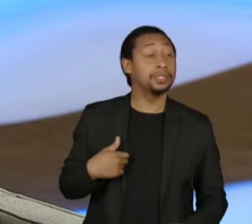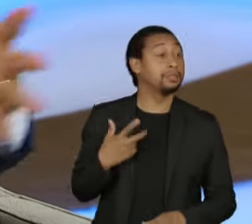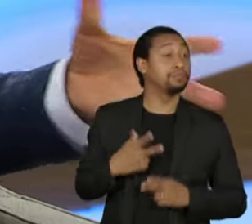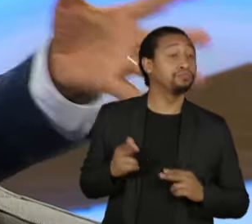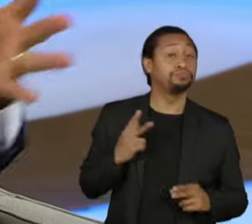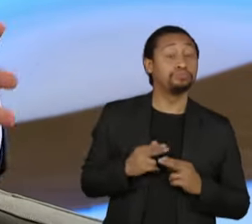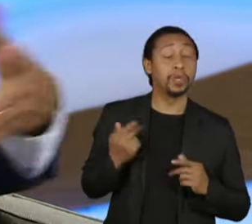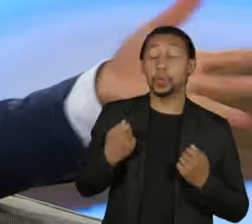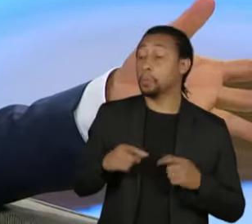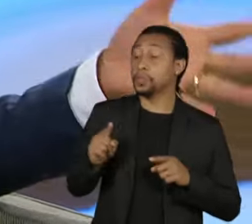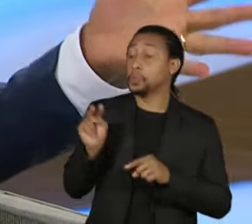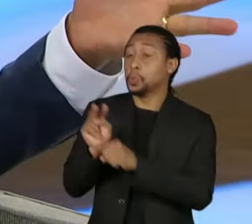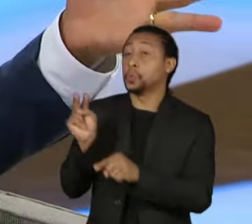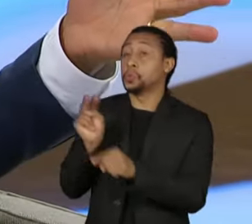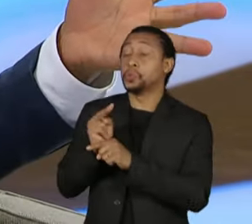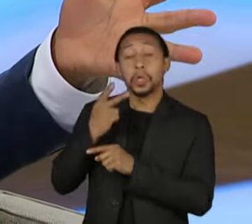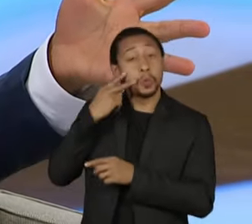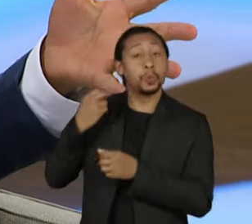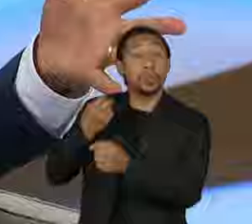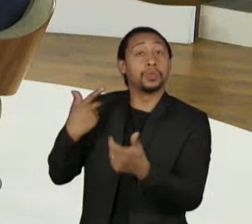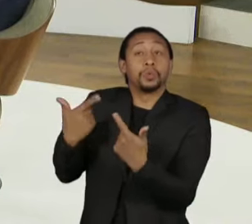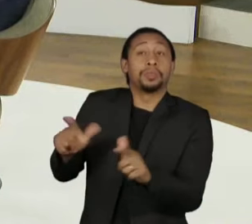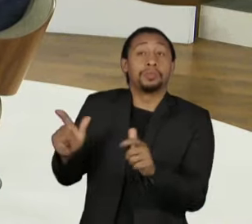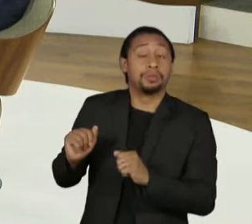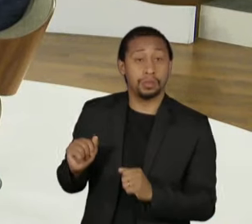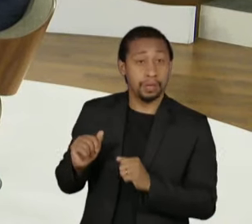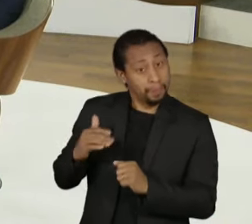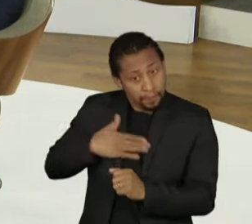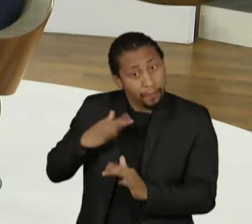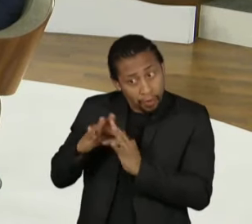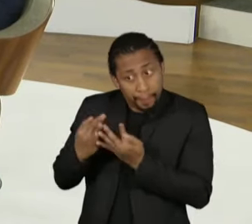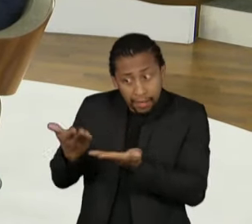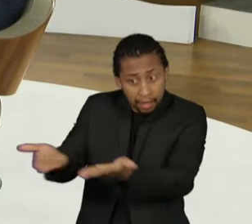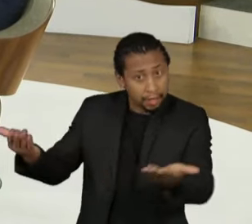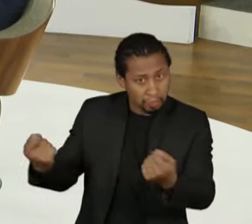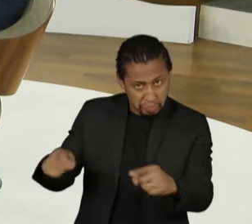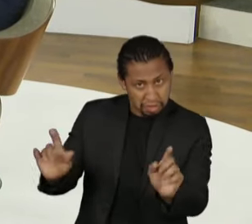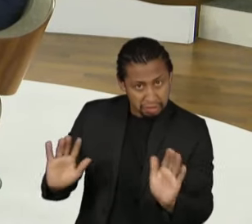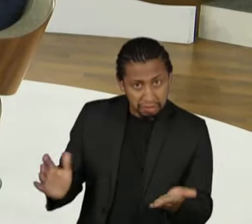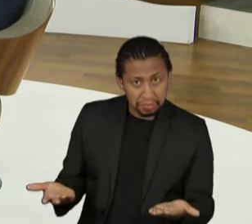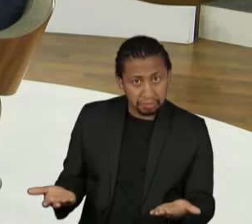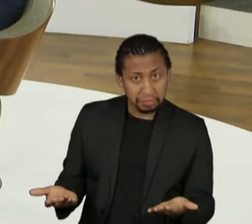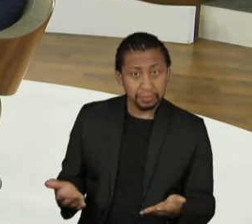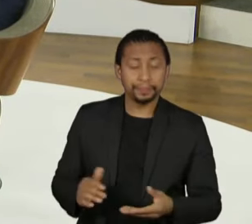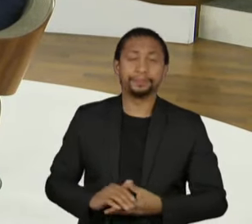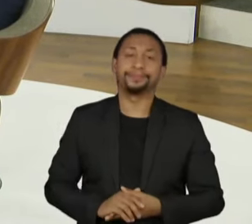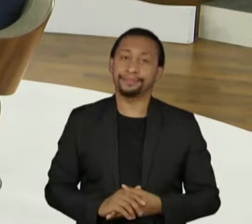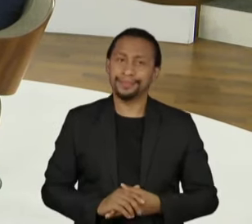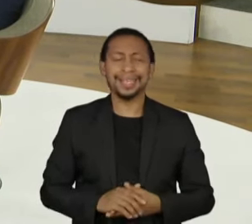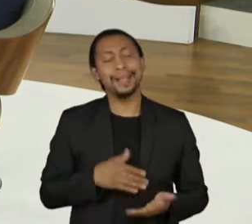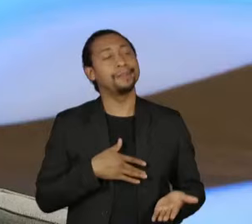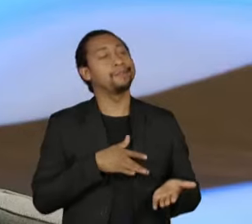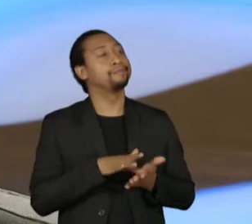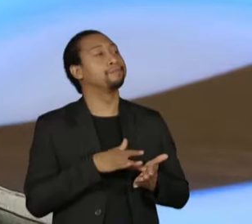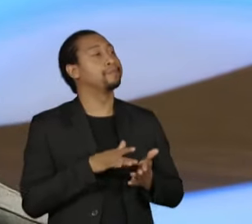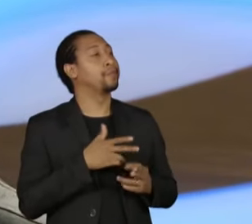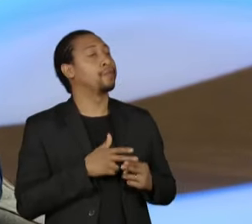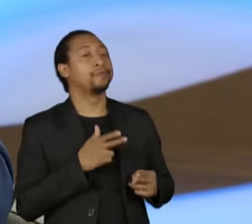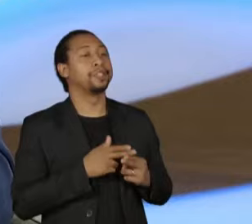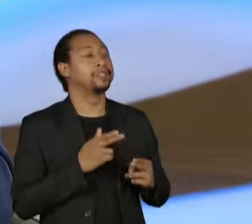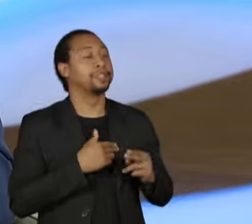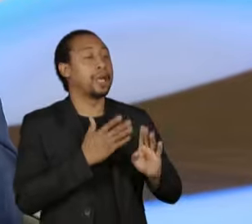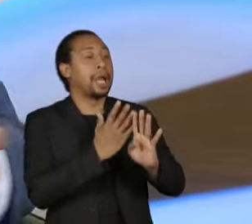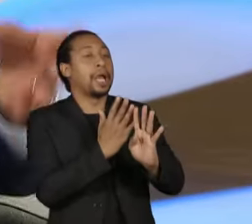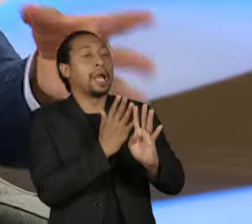dos índios, dos indígenas, meus parentes, os indígenas. Precisa cuidar. Nós vamos fazer de conta que não tem as filas crescendo